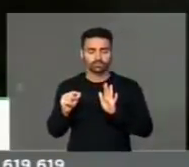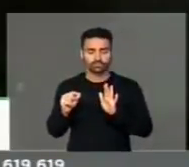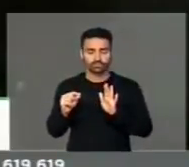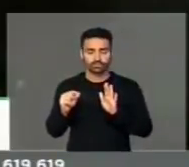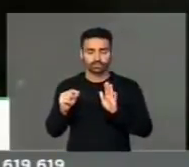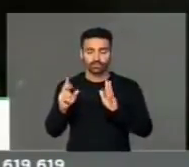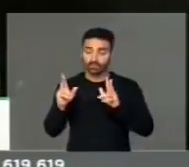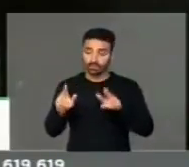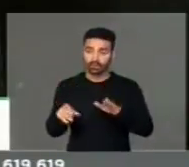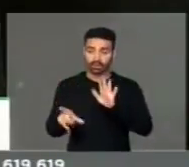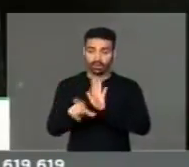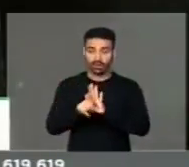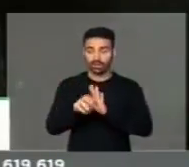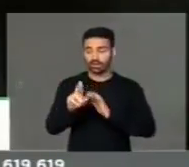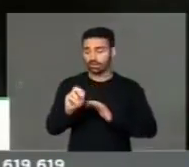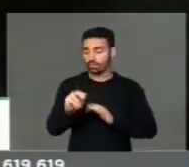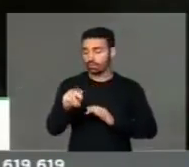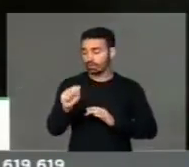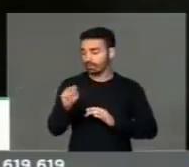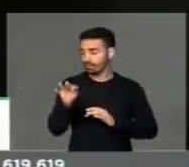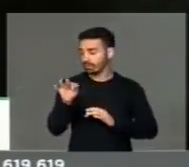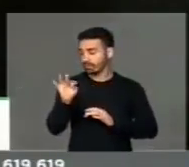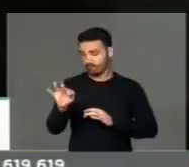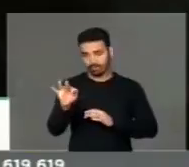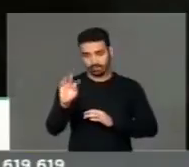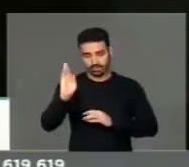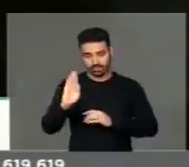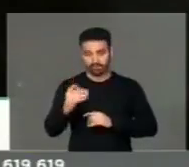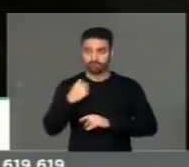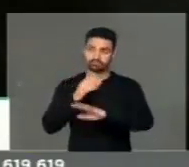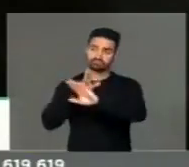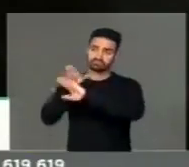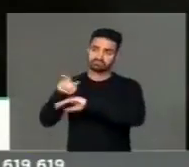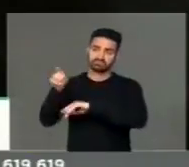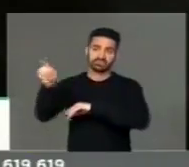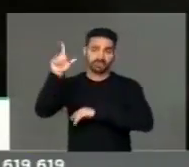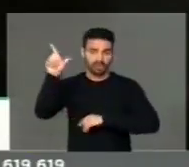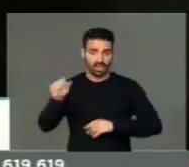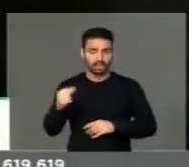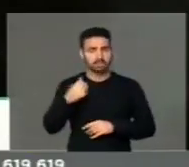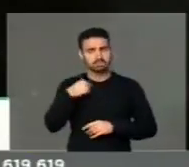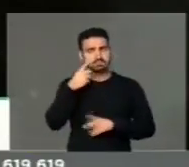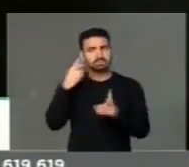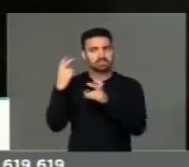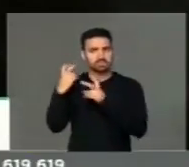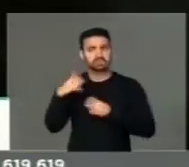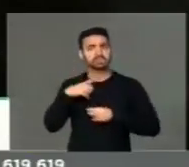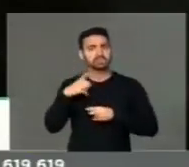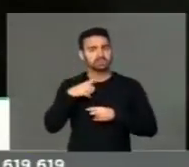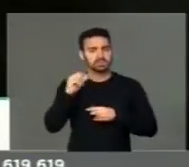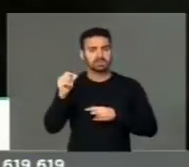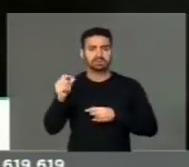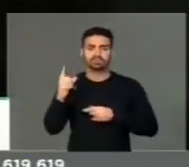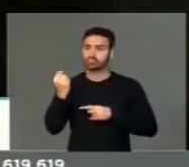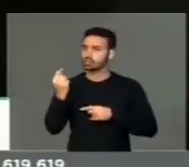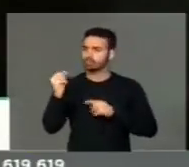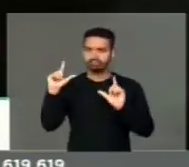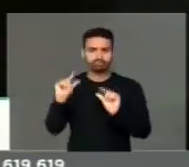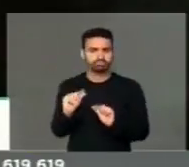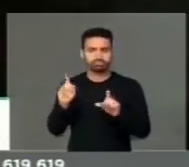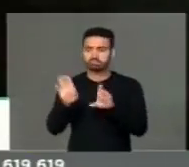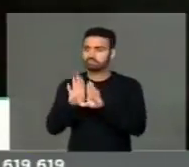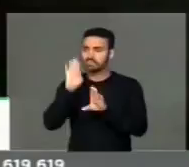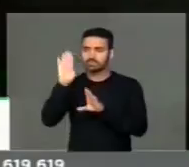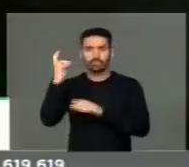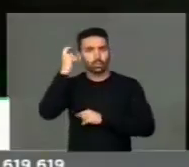a nossa Lei Rouanet no Brasil. Quando eu cheguei na Itália, percebendo a crise, percebendo os cortes, principalmente no fundo